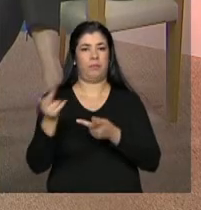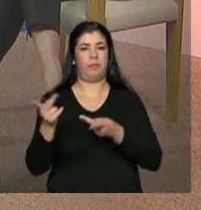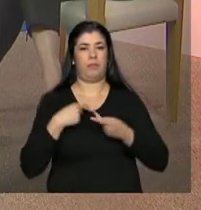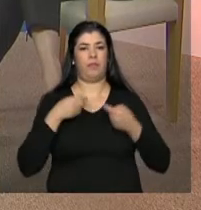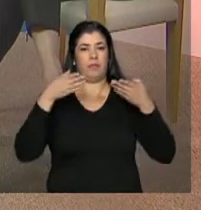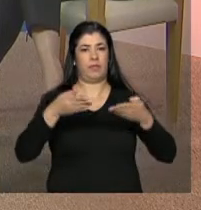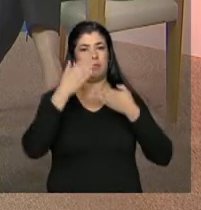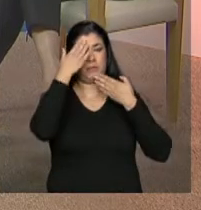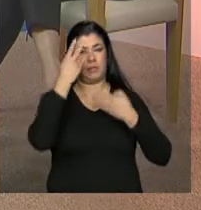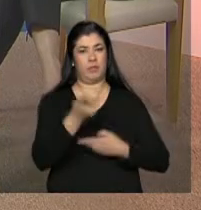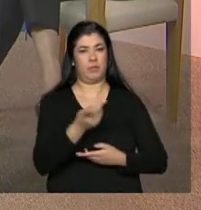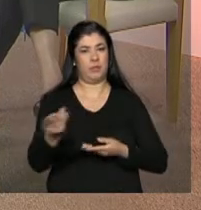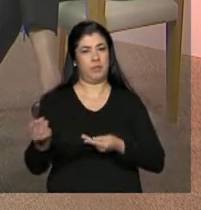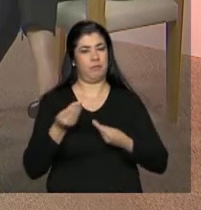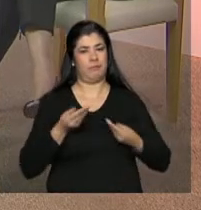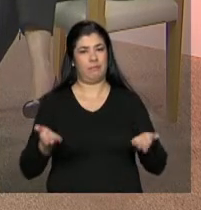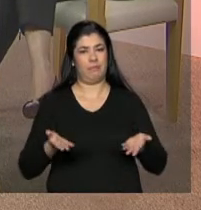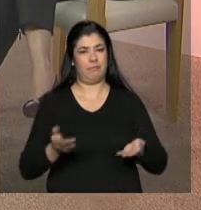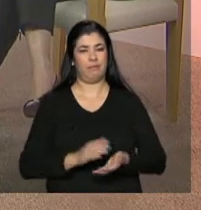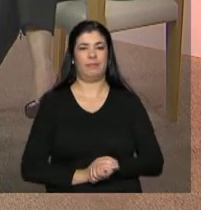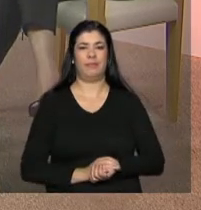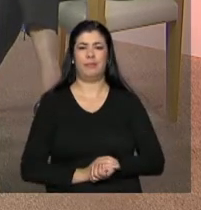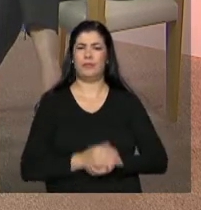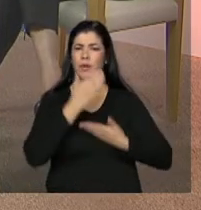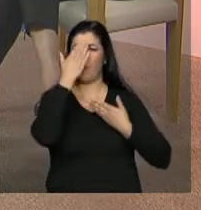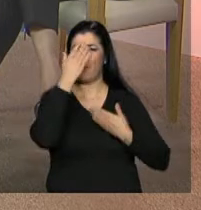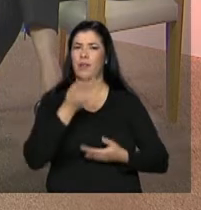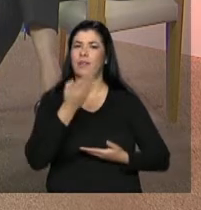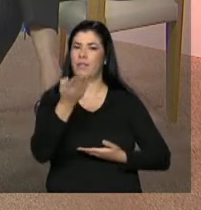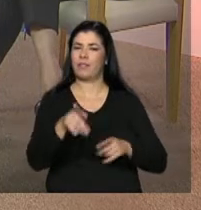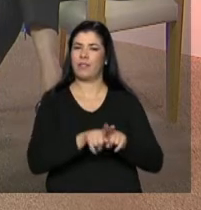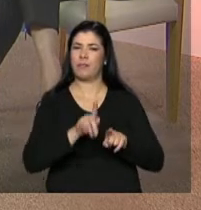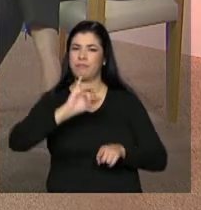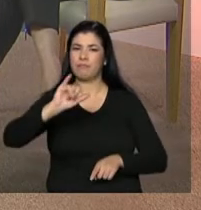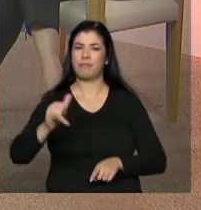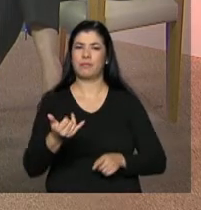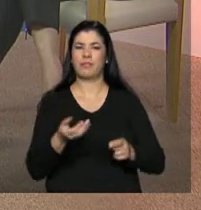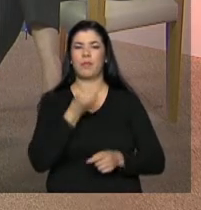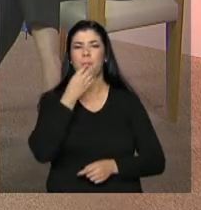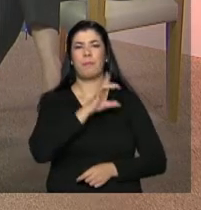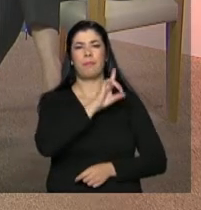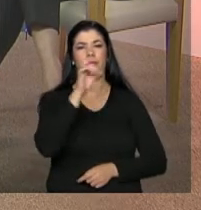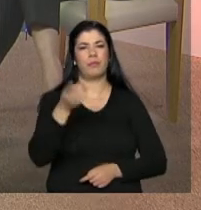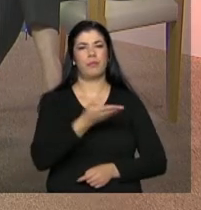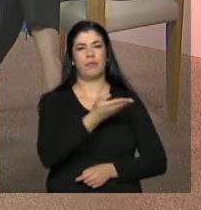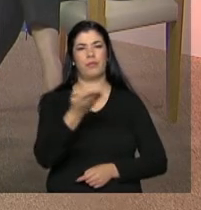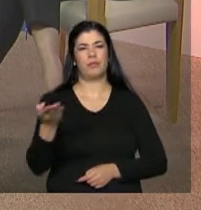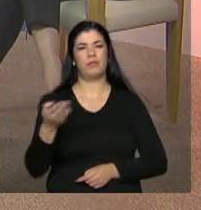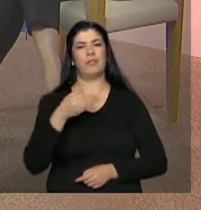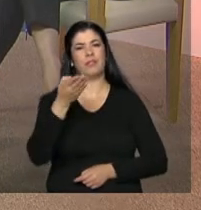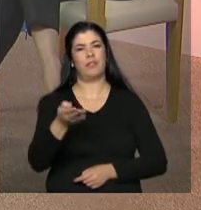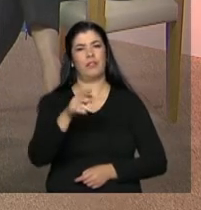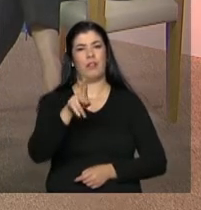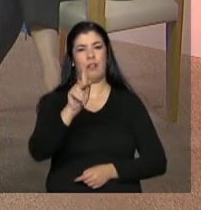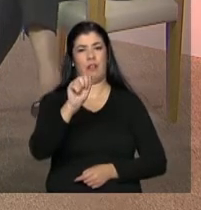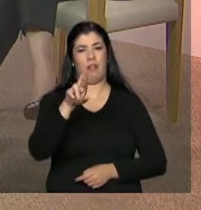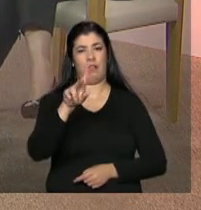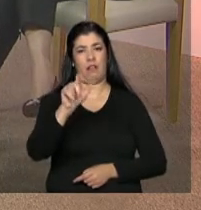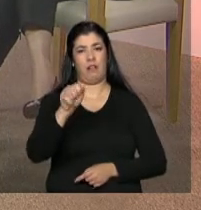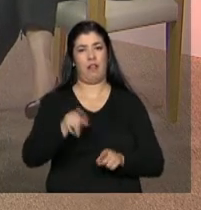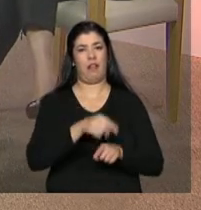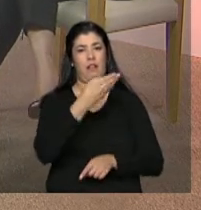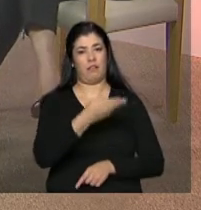presença de vocês duas. Muito obrigada a você pela oportunidade, bom dia a todos, bom dia Carla, bom dia Ana Paula,